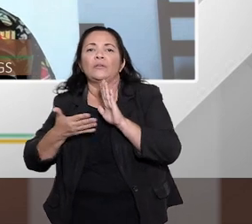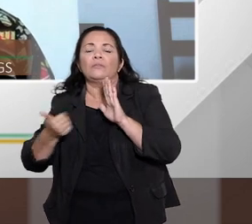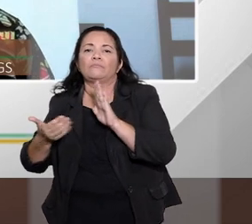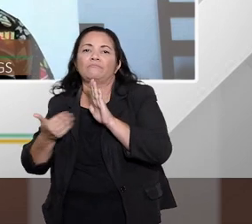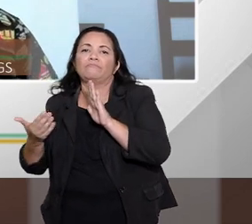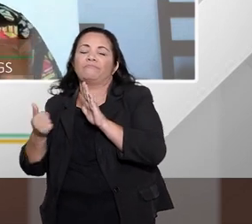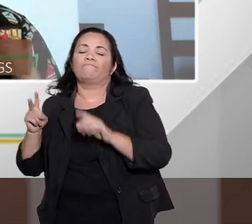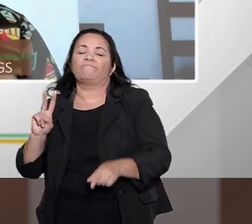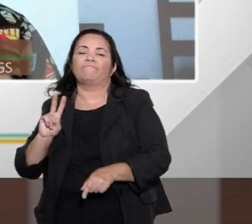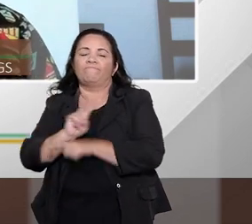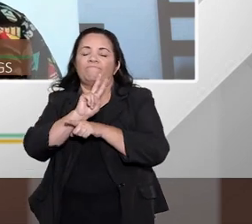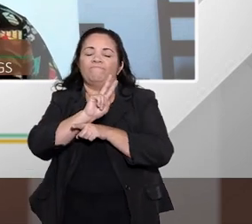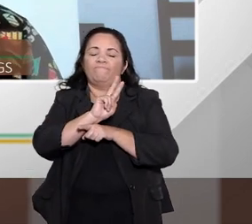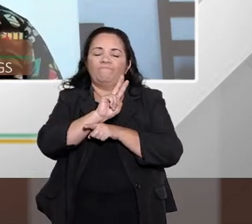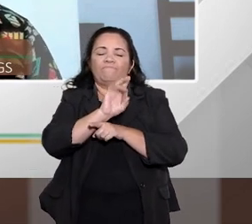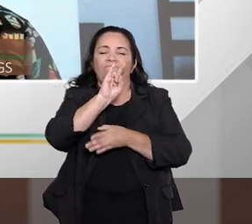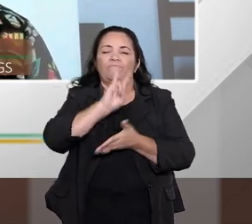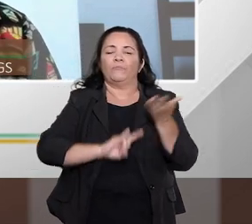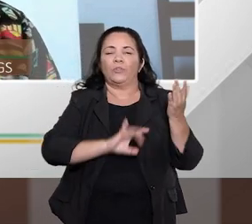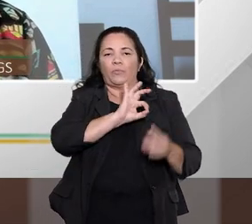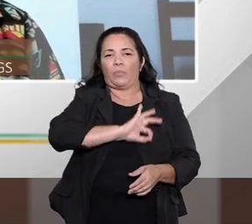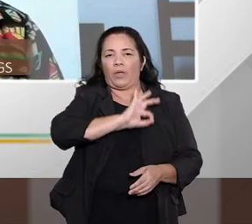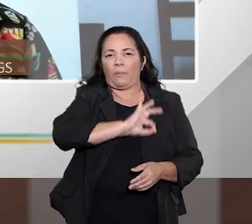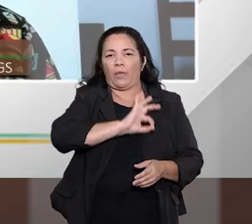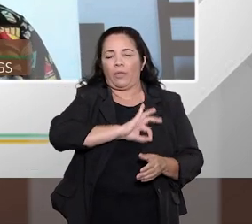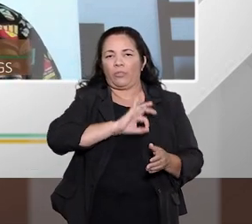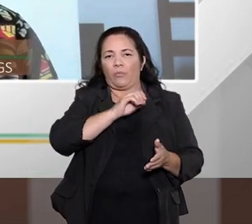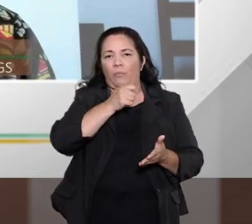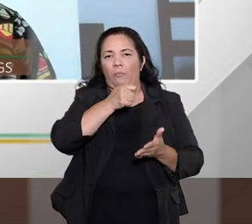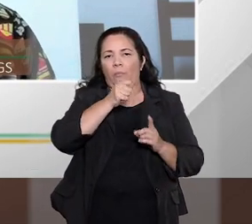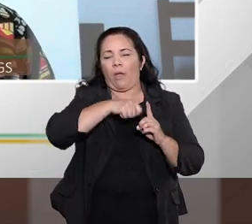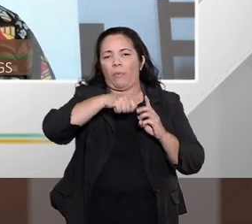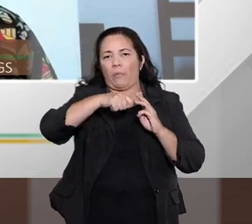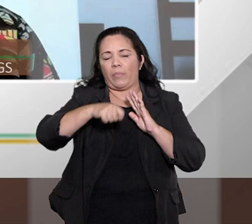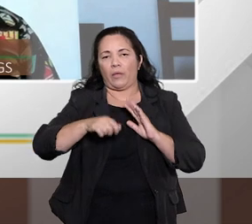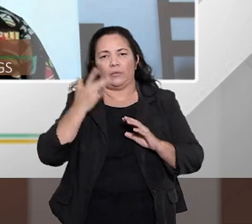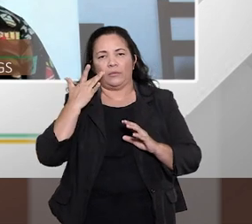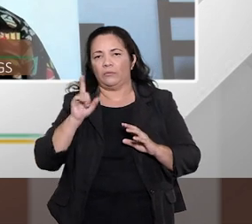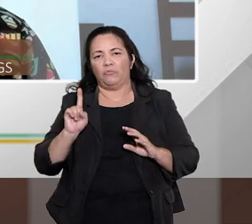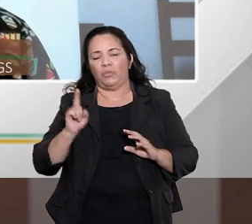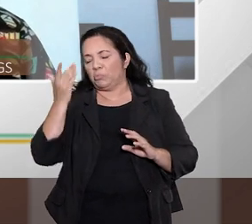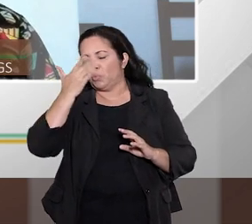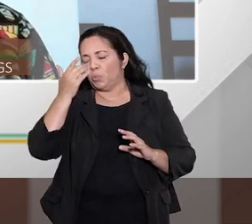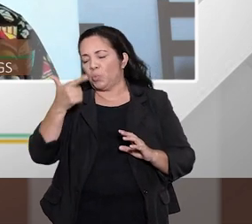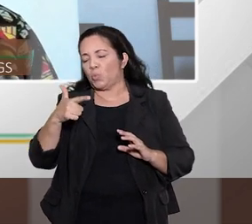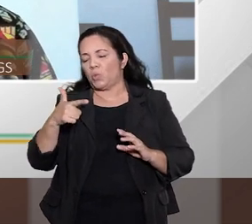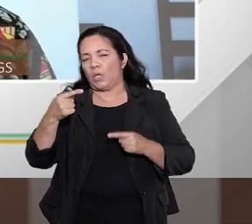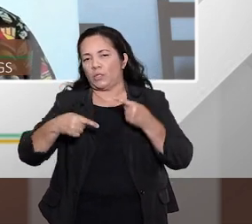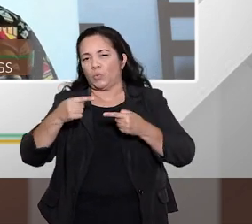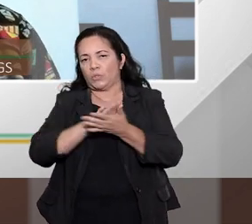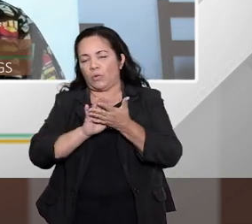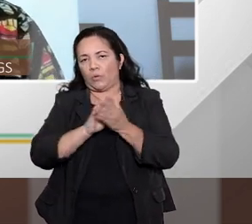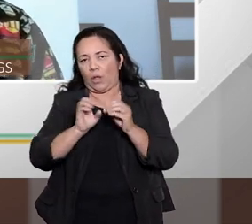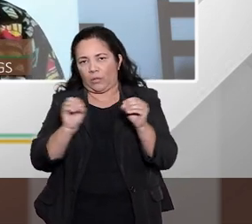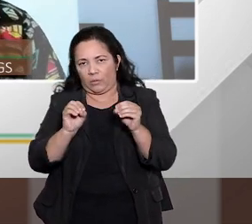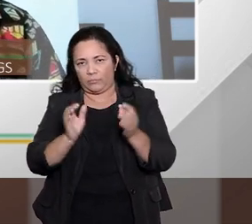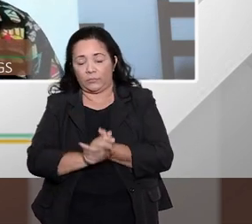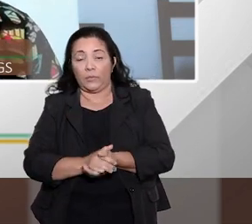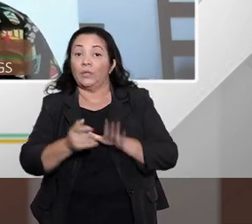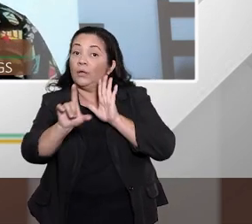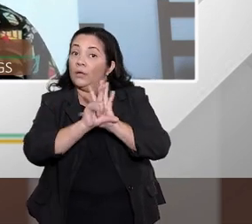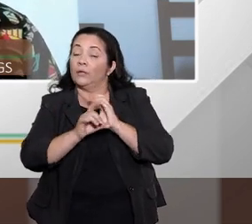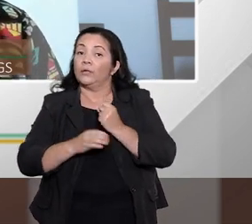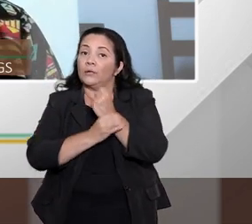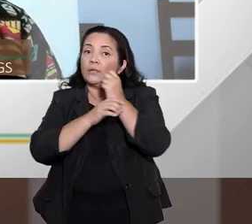esse espírito que é conseguir que o consumidor possa pagar